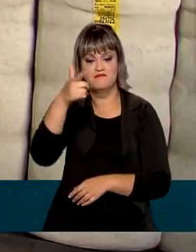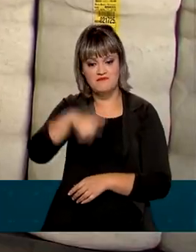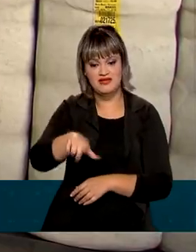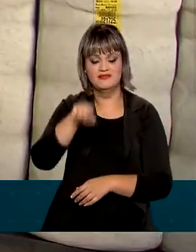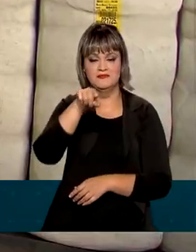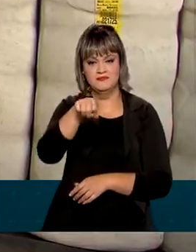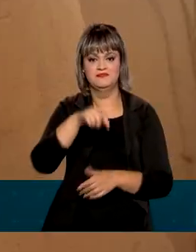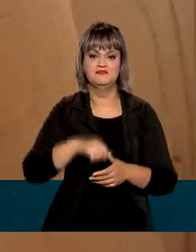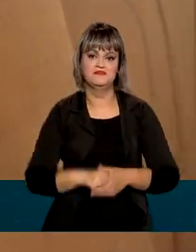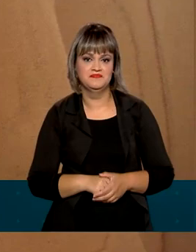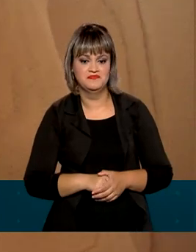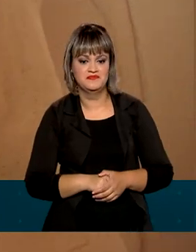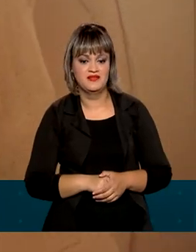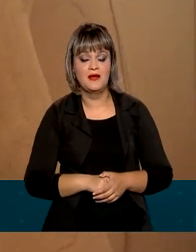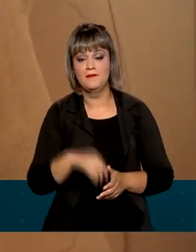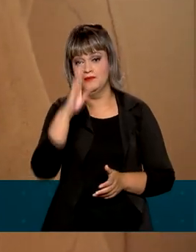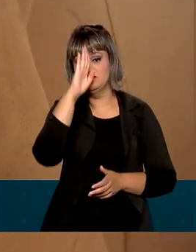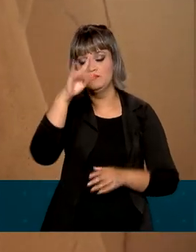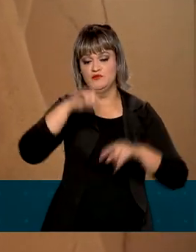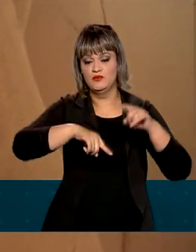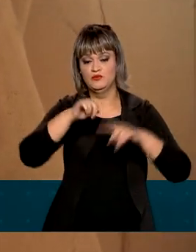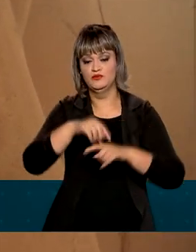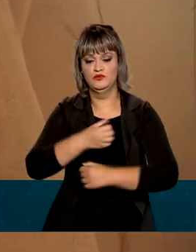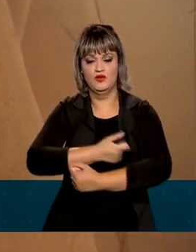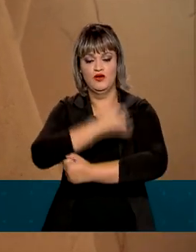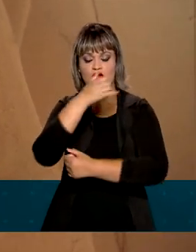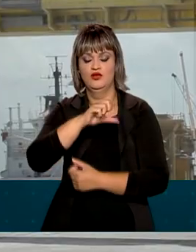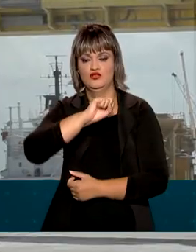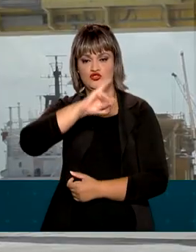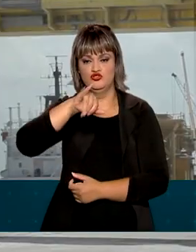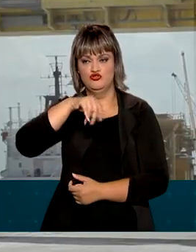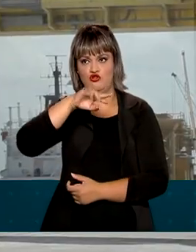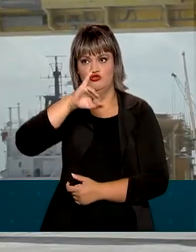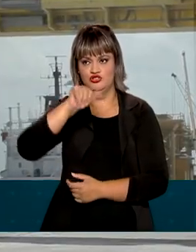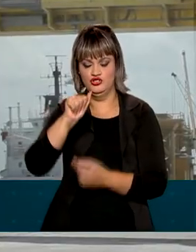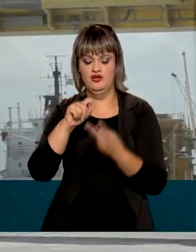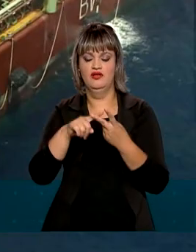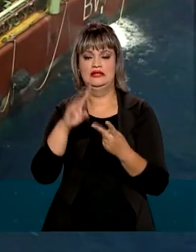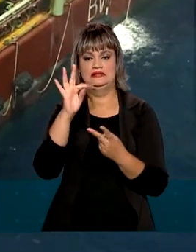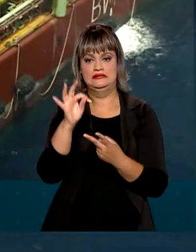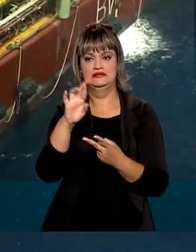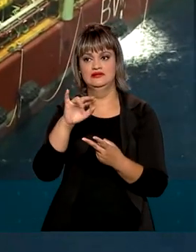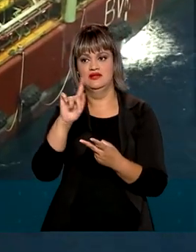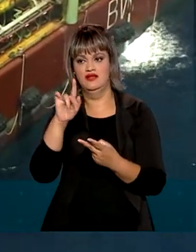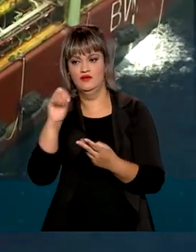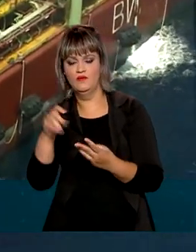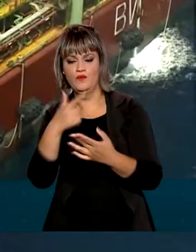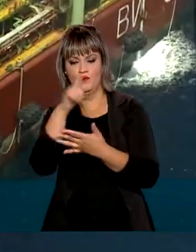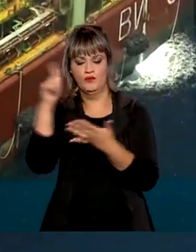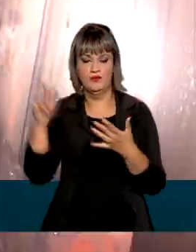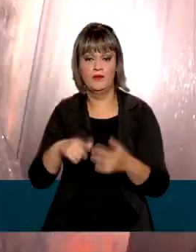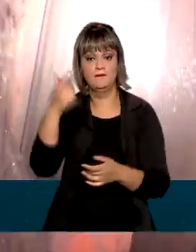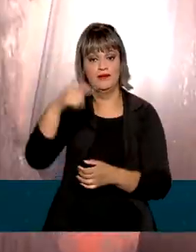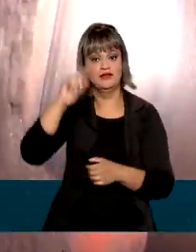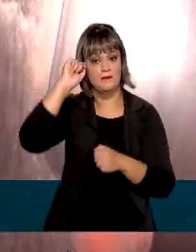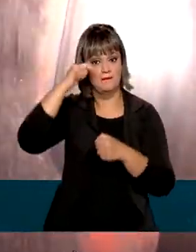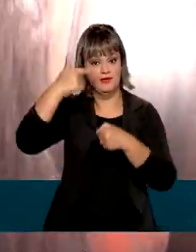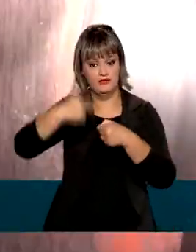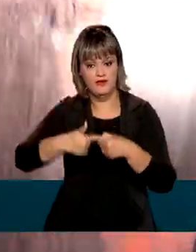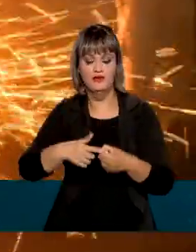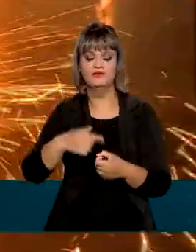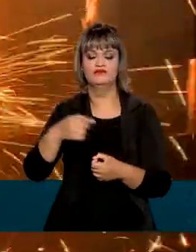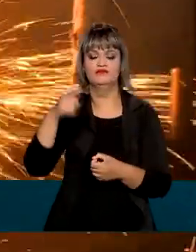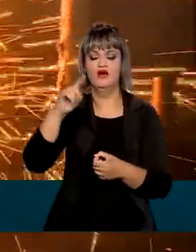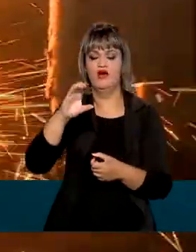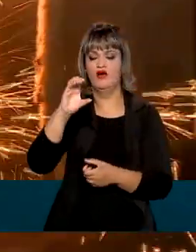transformação, com destaques para soja, trigo e especiarias, além de petróleo bruto, minério de